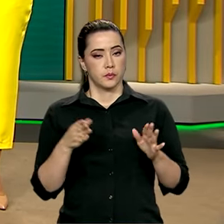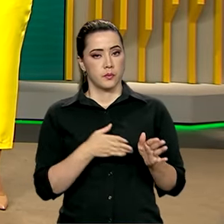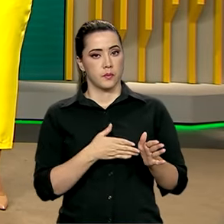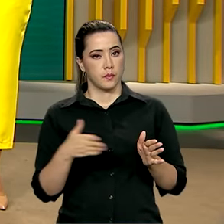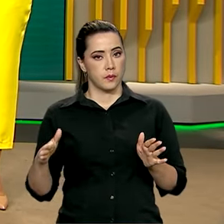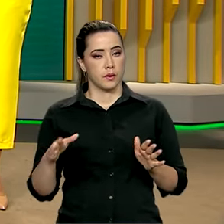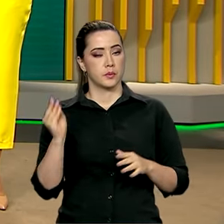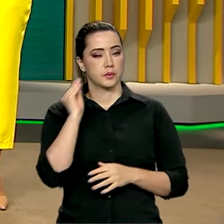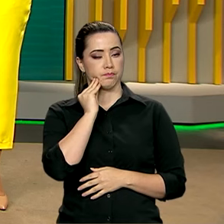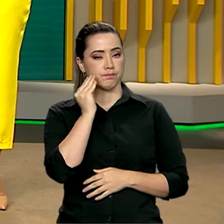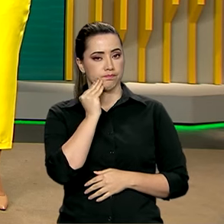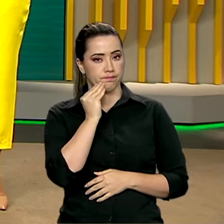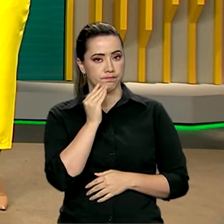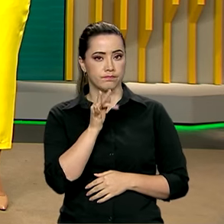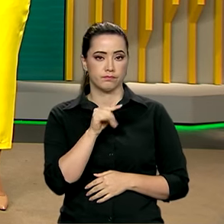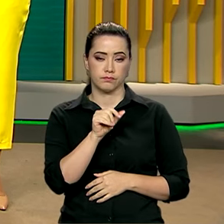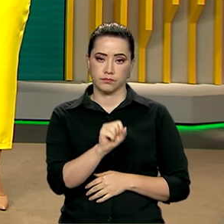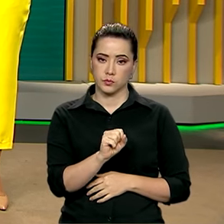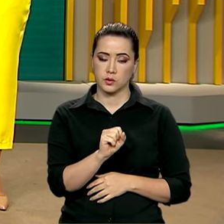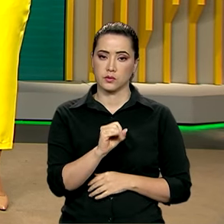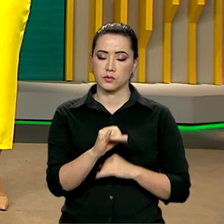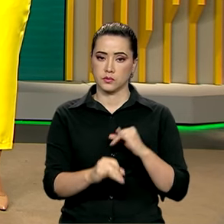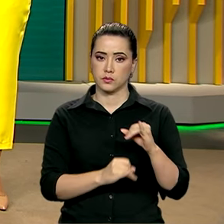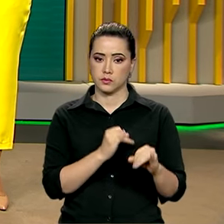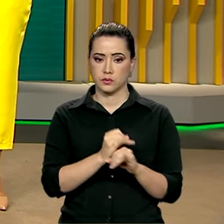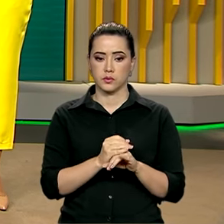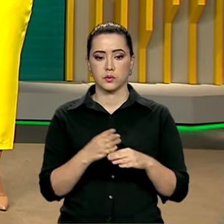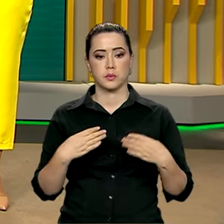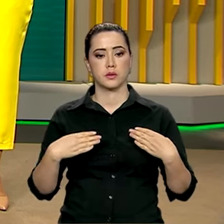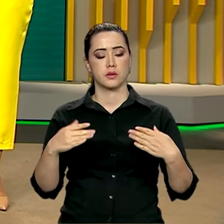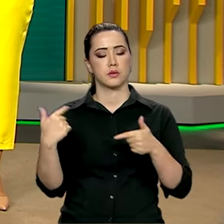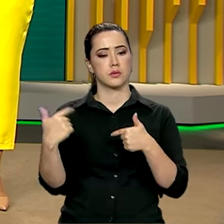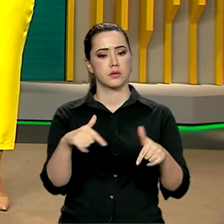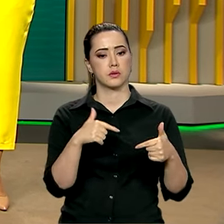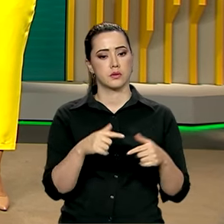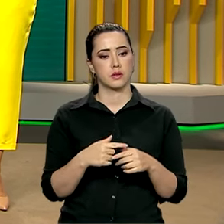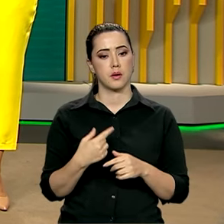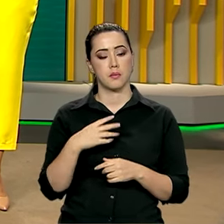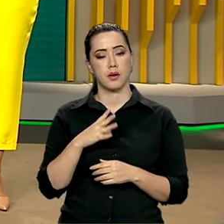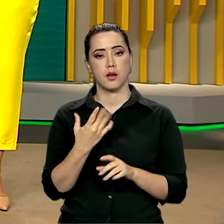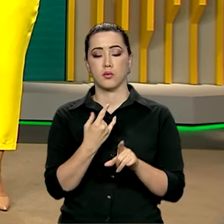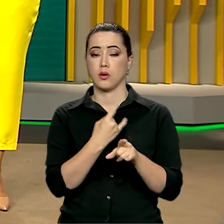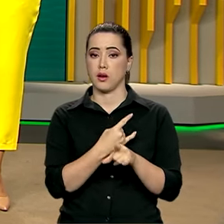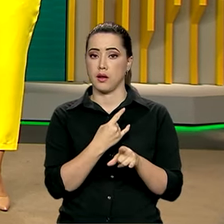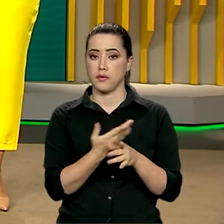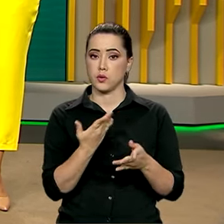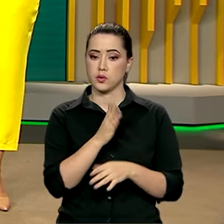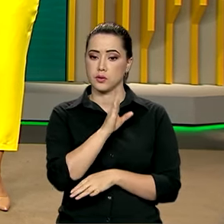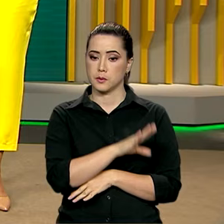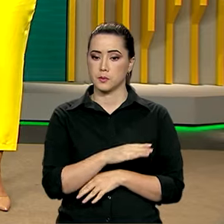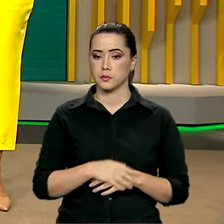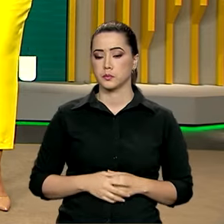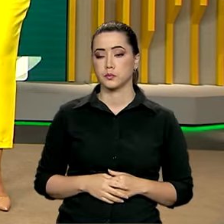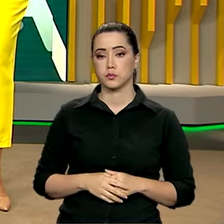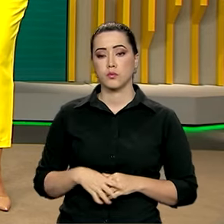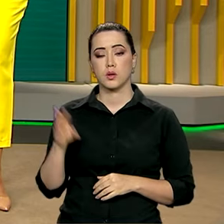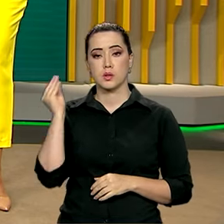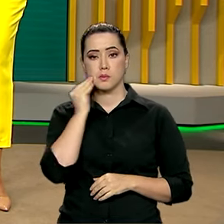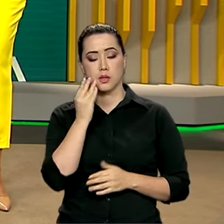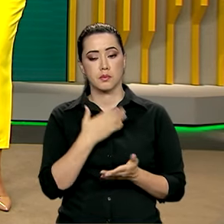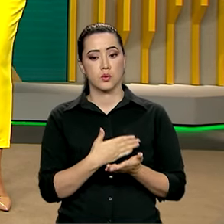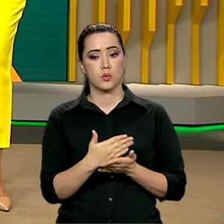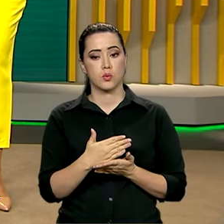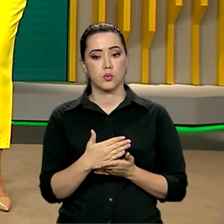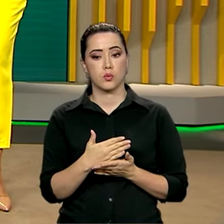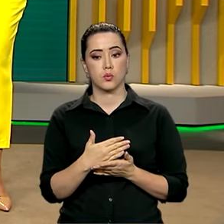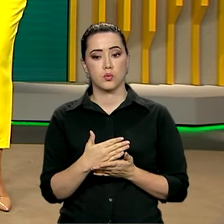testes do FGTS Digital, o Ministério do Trabalho e Emprego fez uma live nesta tarde. Os testes devem durar até o dia